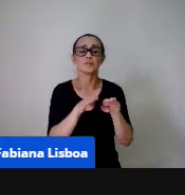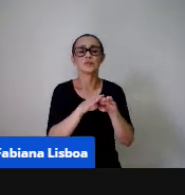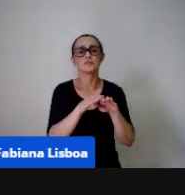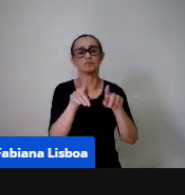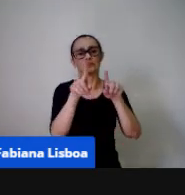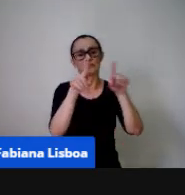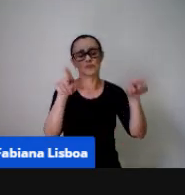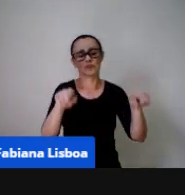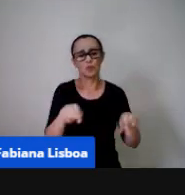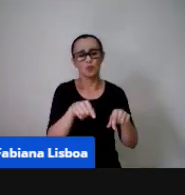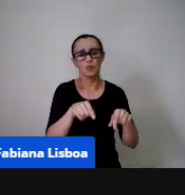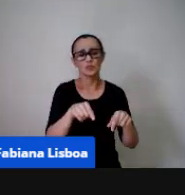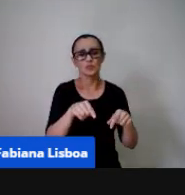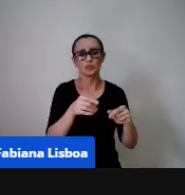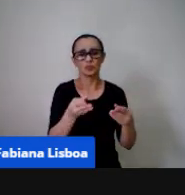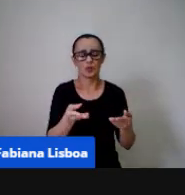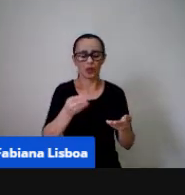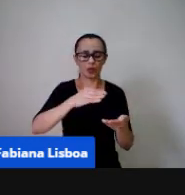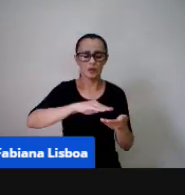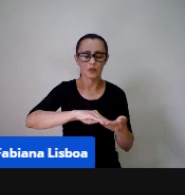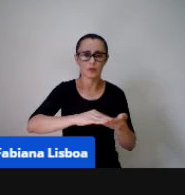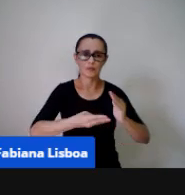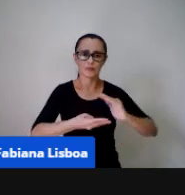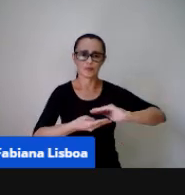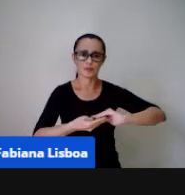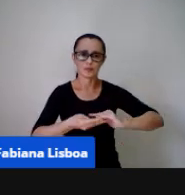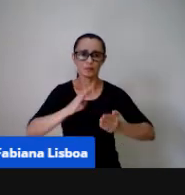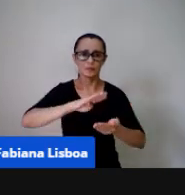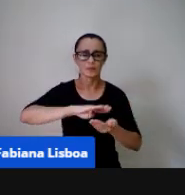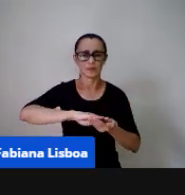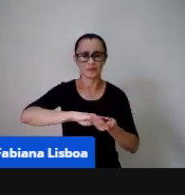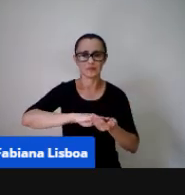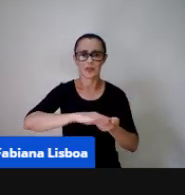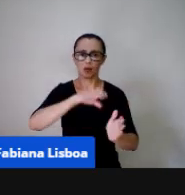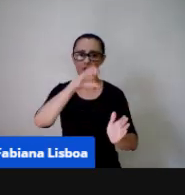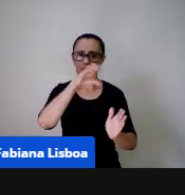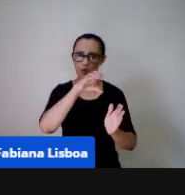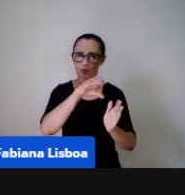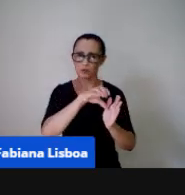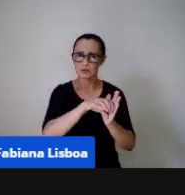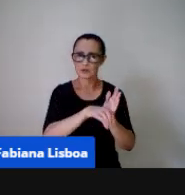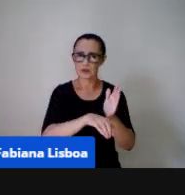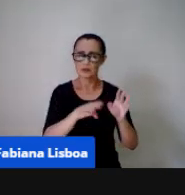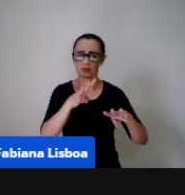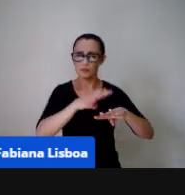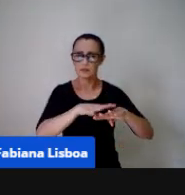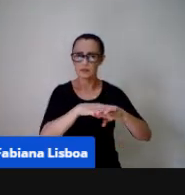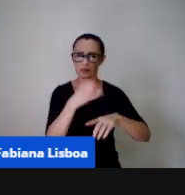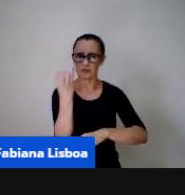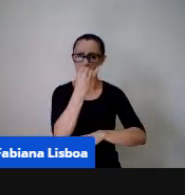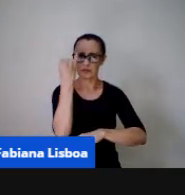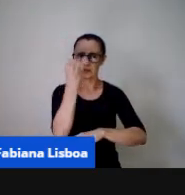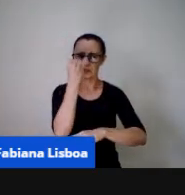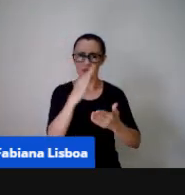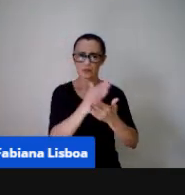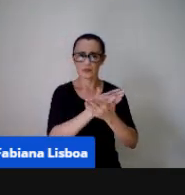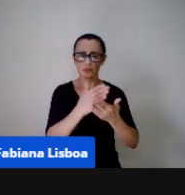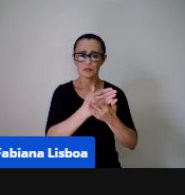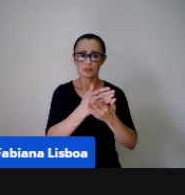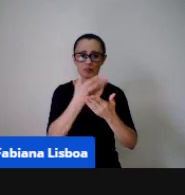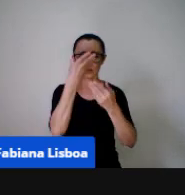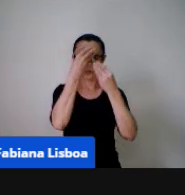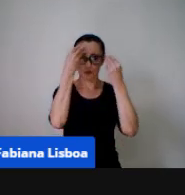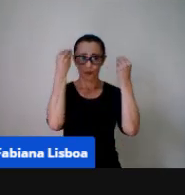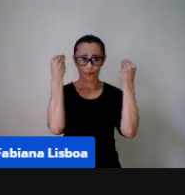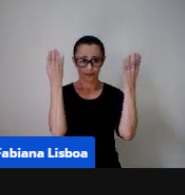interessante porque ela traz um conceito matemático muito importante às vezes muito esquecido que é a